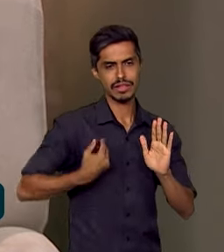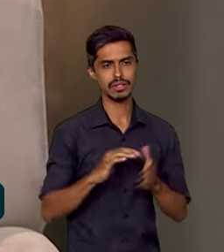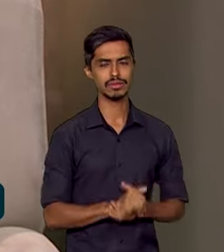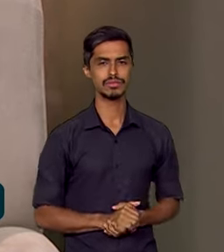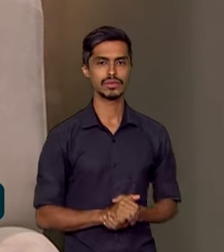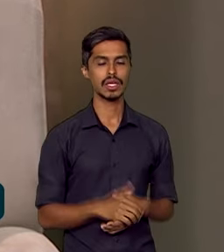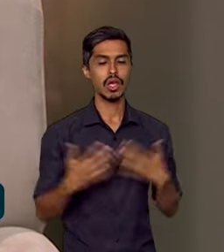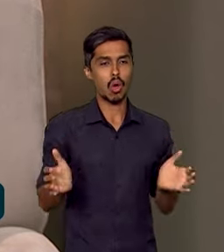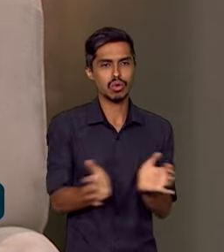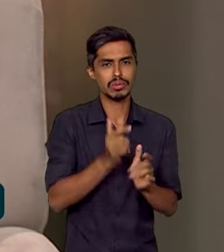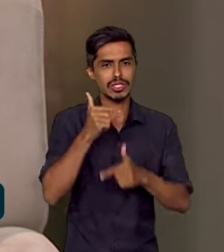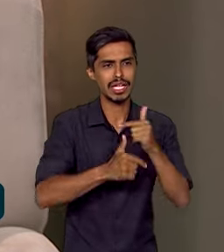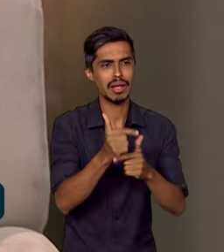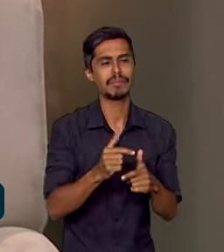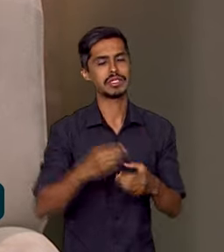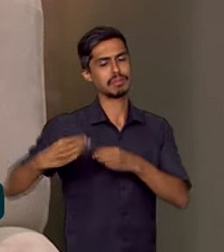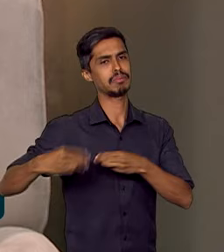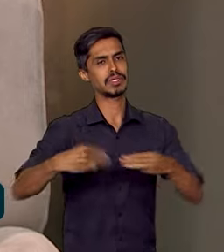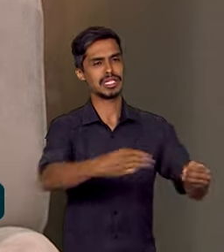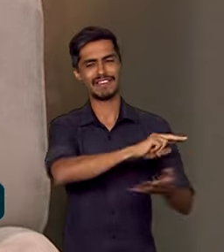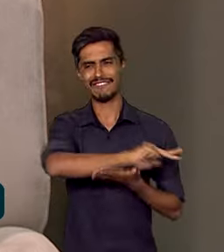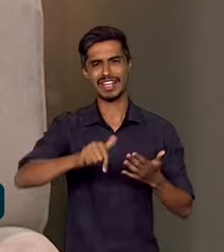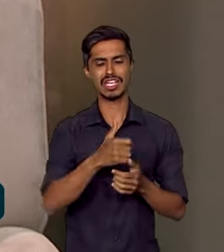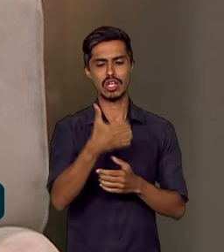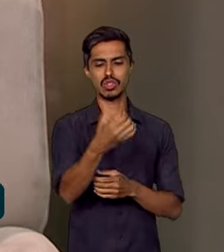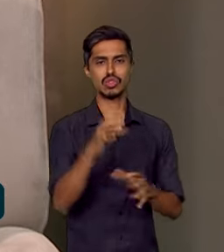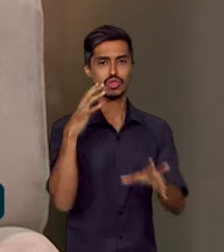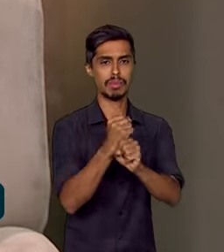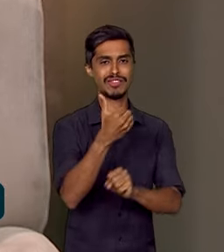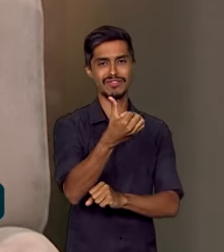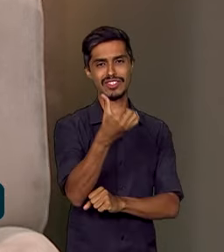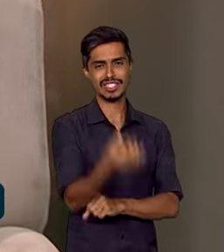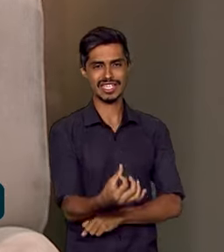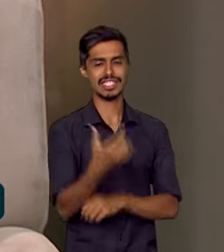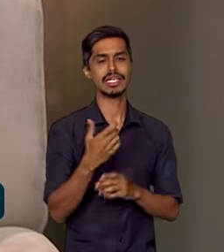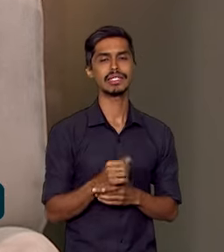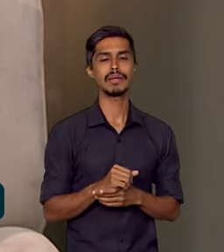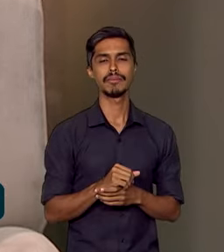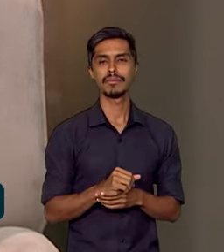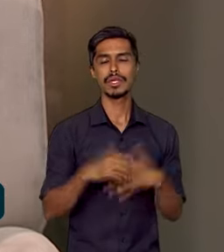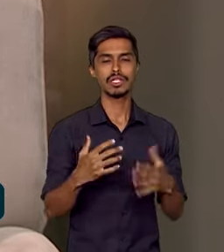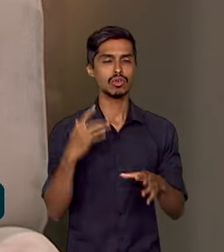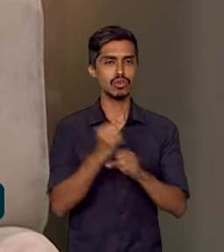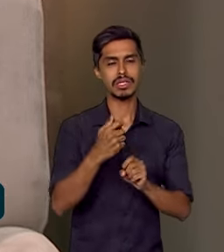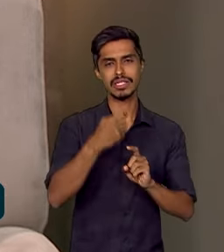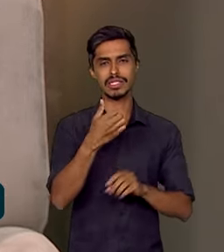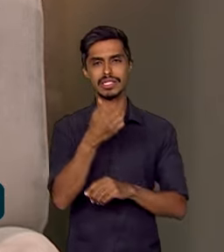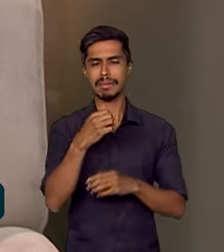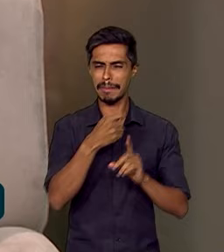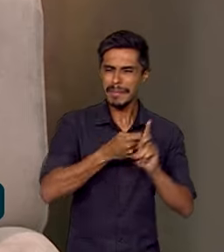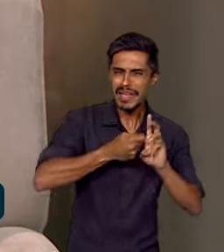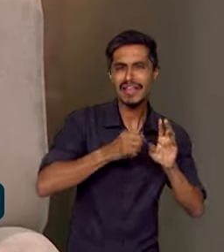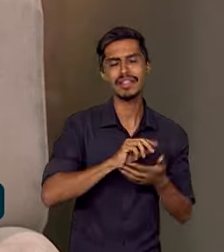um grupo de trabalho interministerial envolvendo 16 ministérios para que a gente pudesse, ao longo de seis meses, construir essa